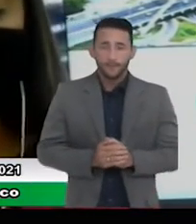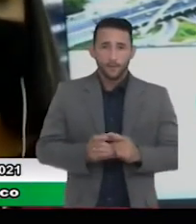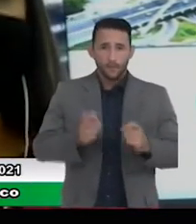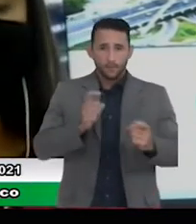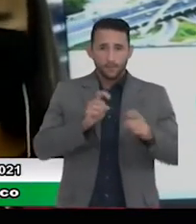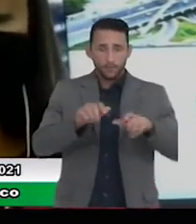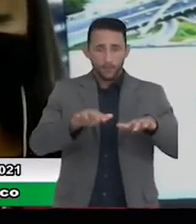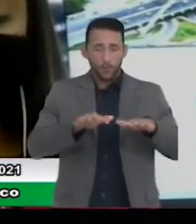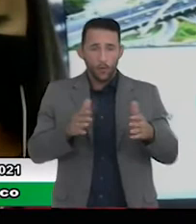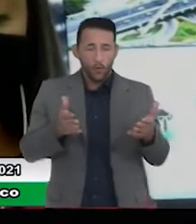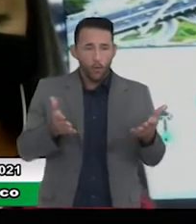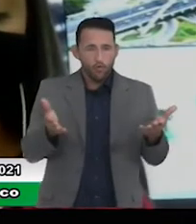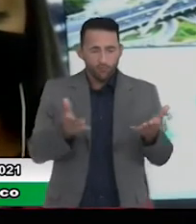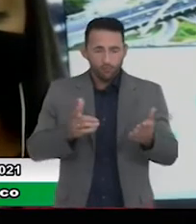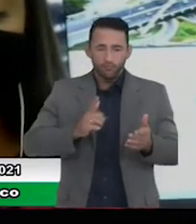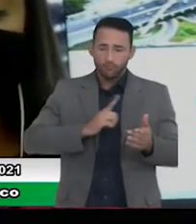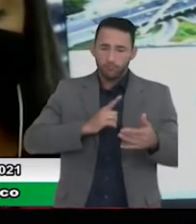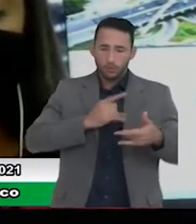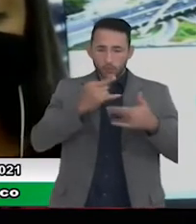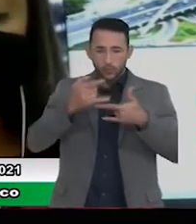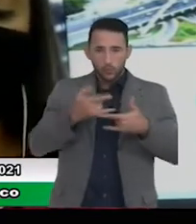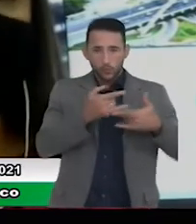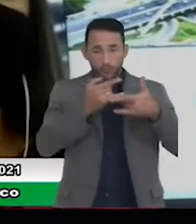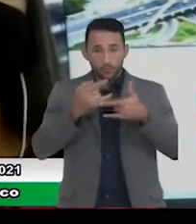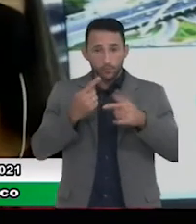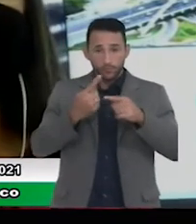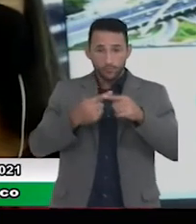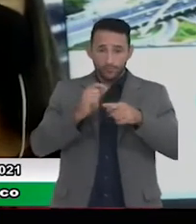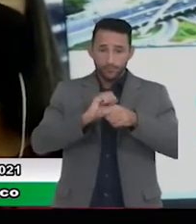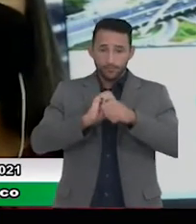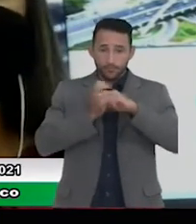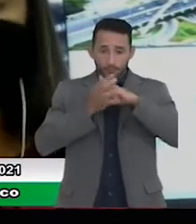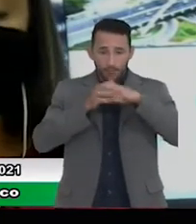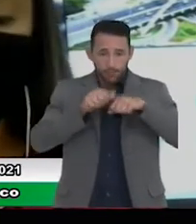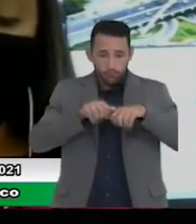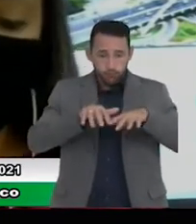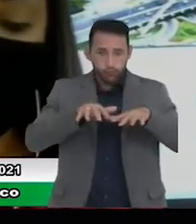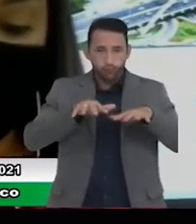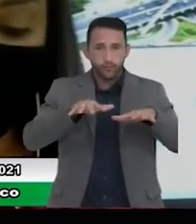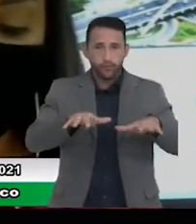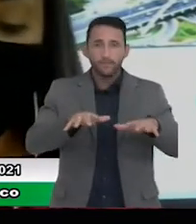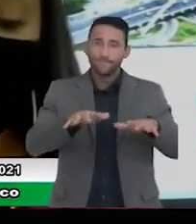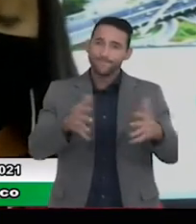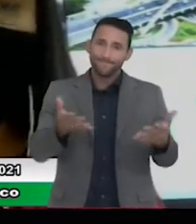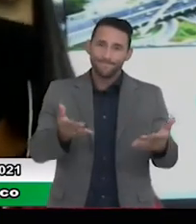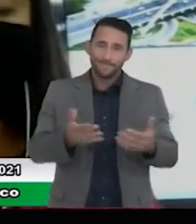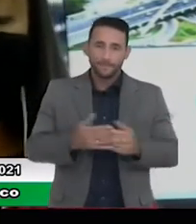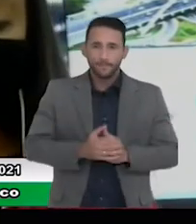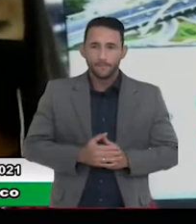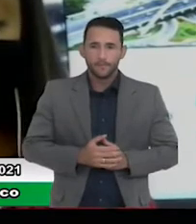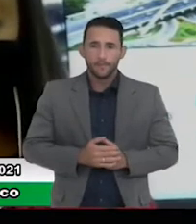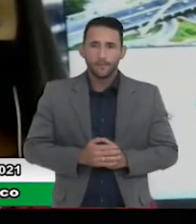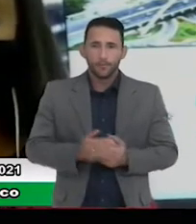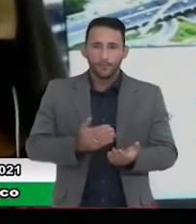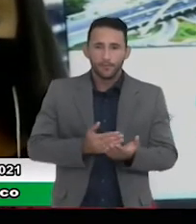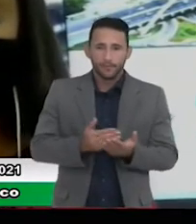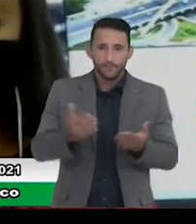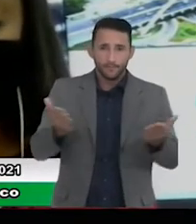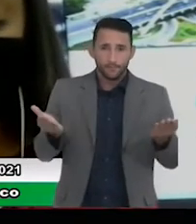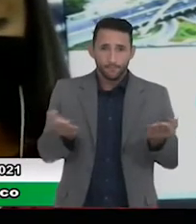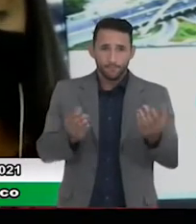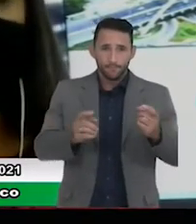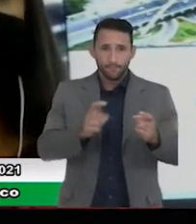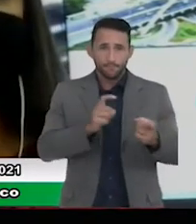em função da pandemia pelo surto do novo coronavírus COVID-19. Para darmos início à audiência